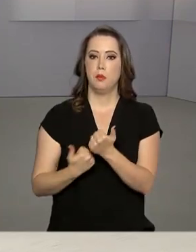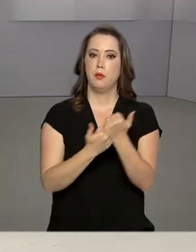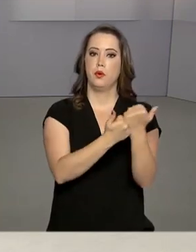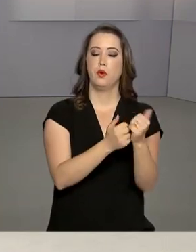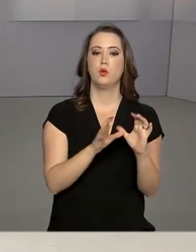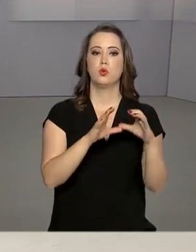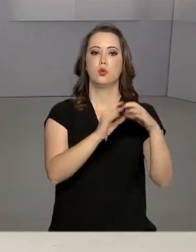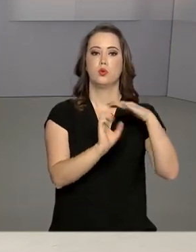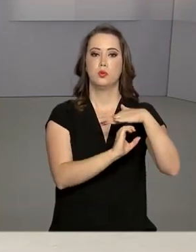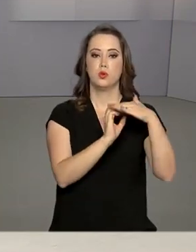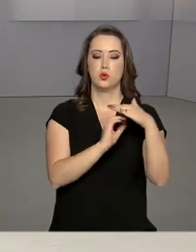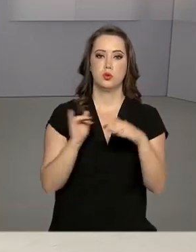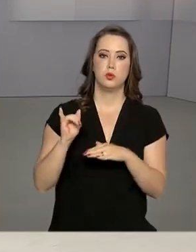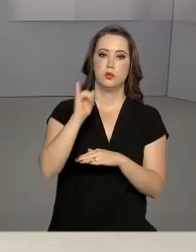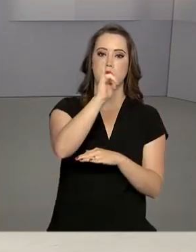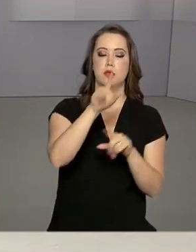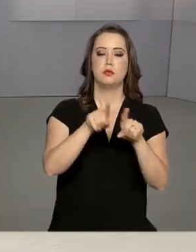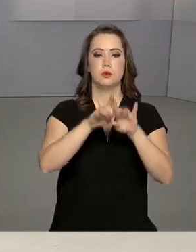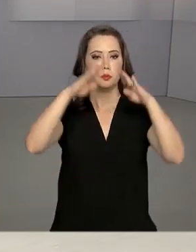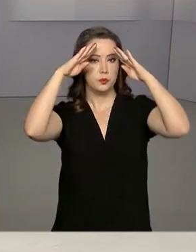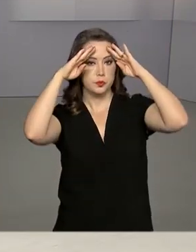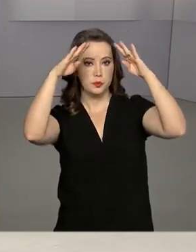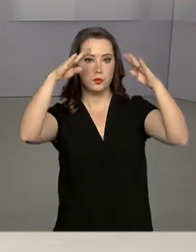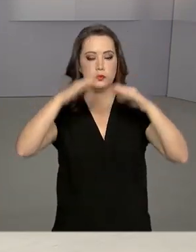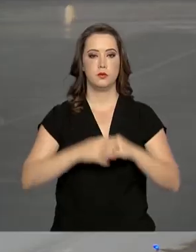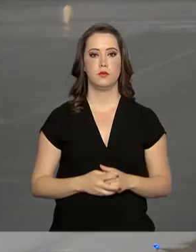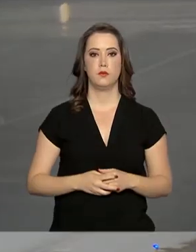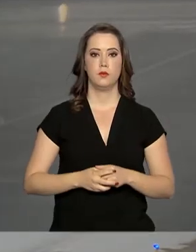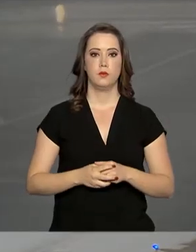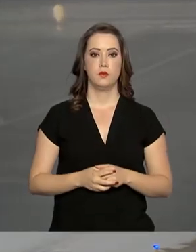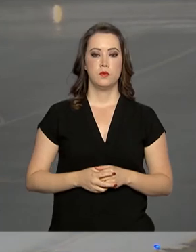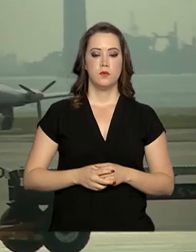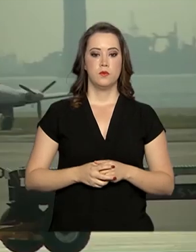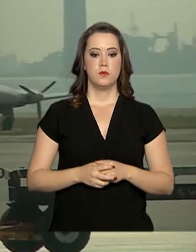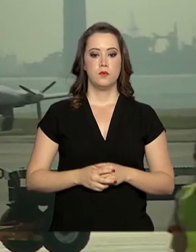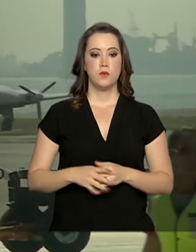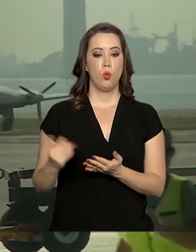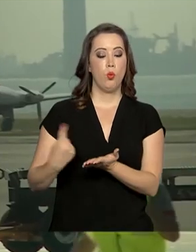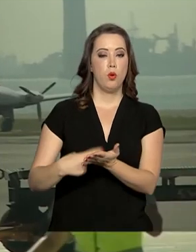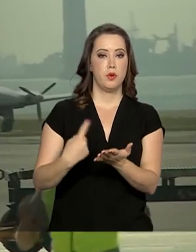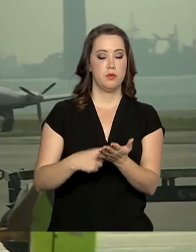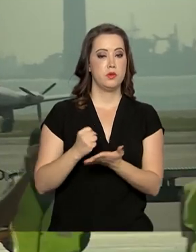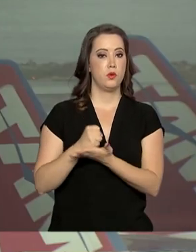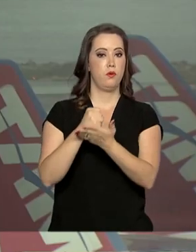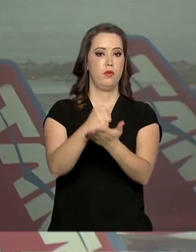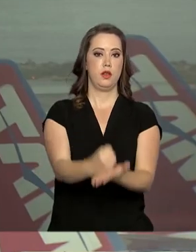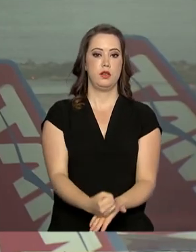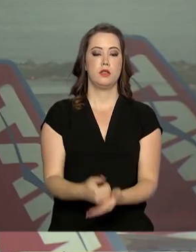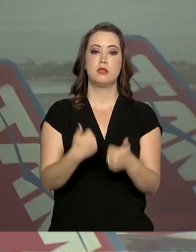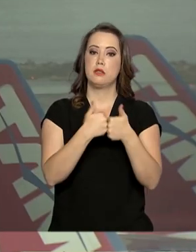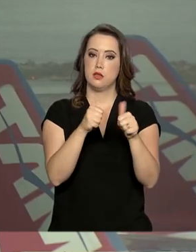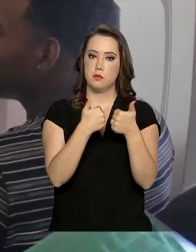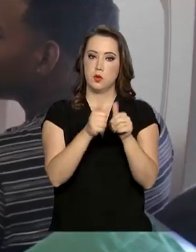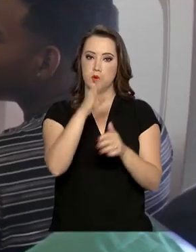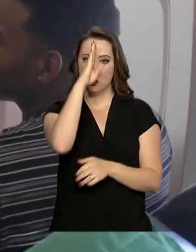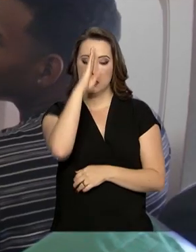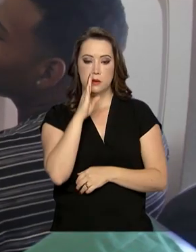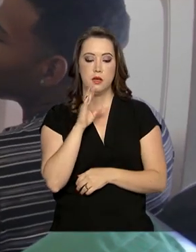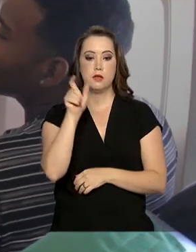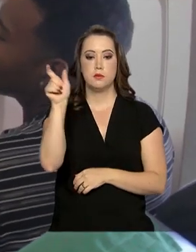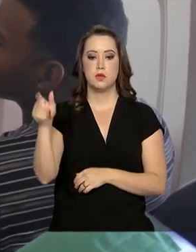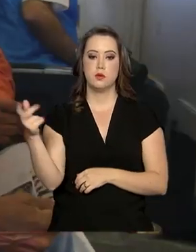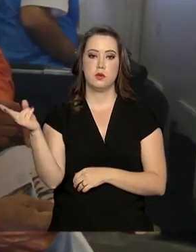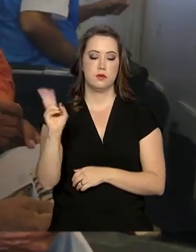de companhias aéreas e aeroportos. O acordo vai oferecer transporte gratuito para